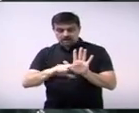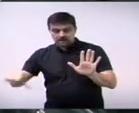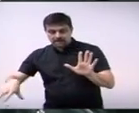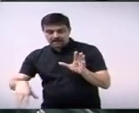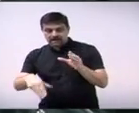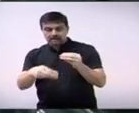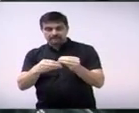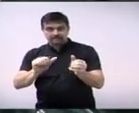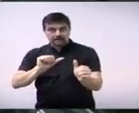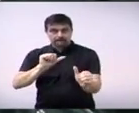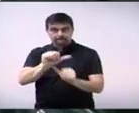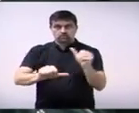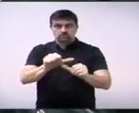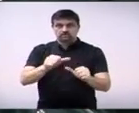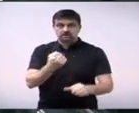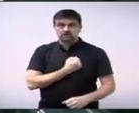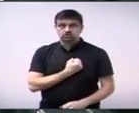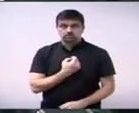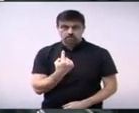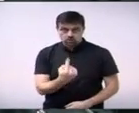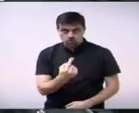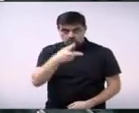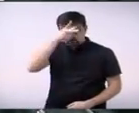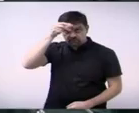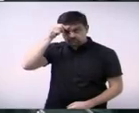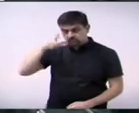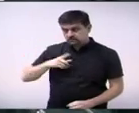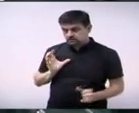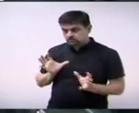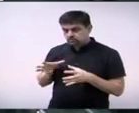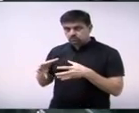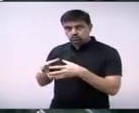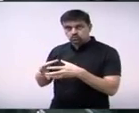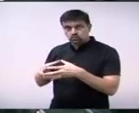1 do executivo pareceres número 223